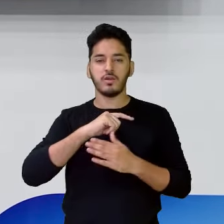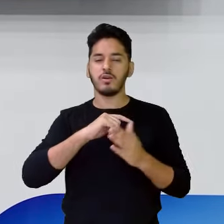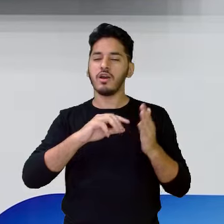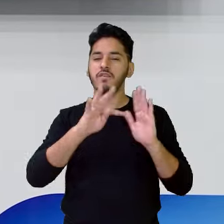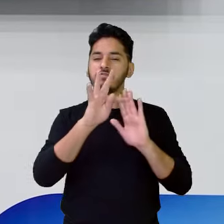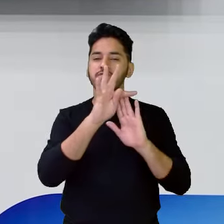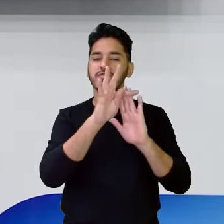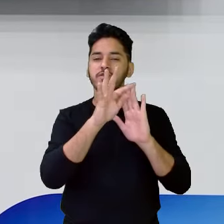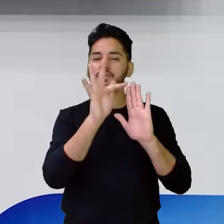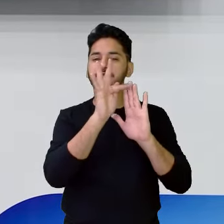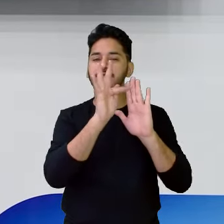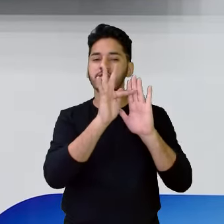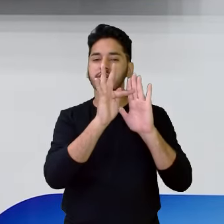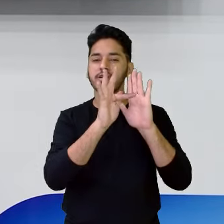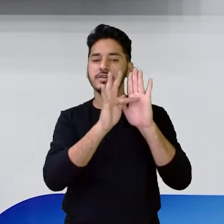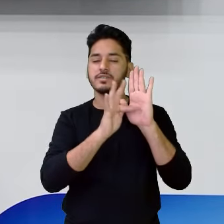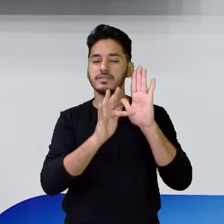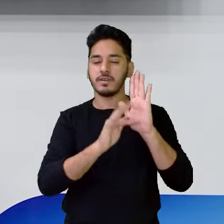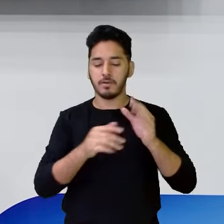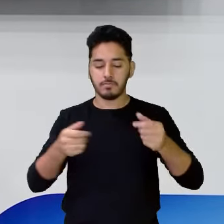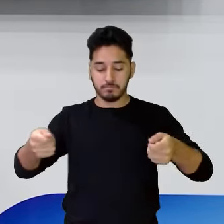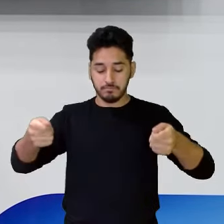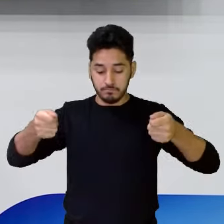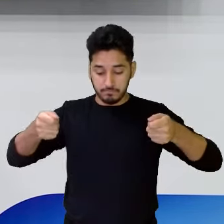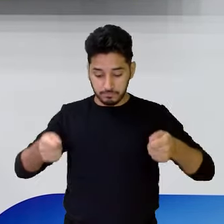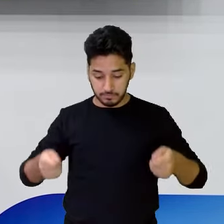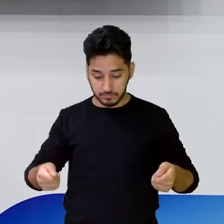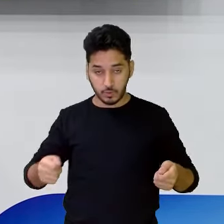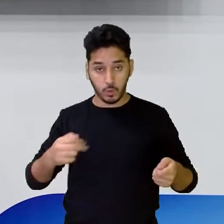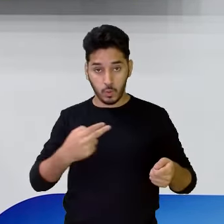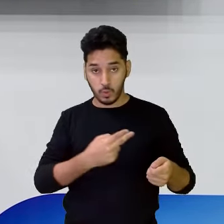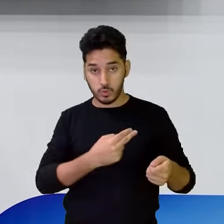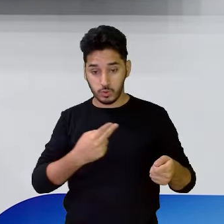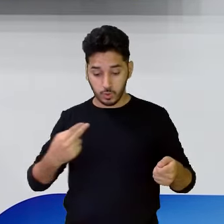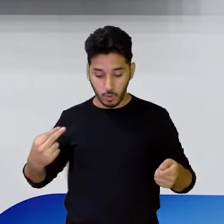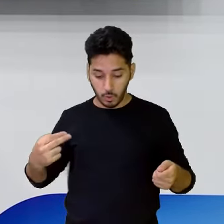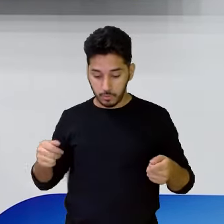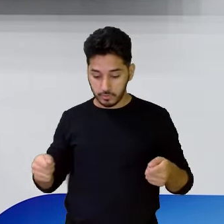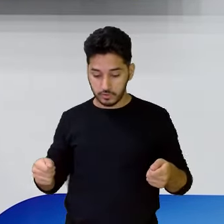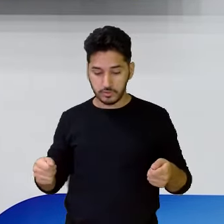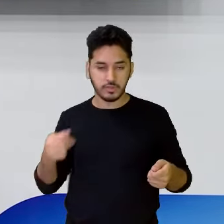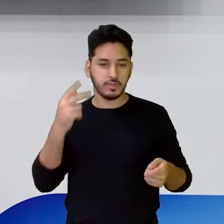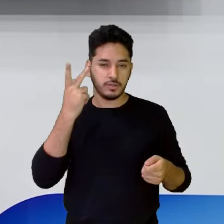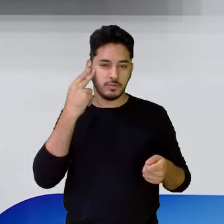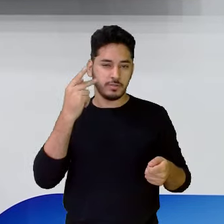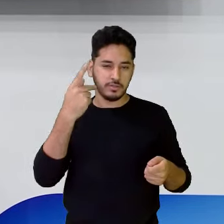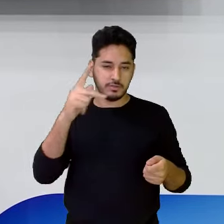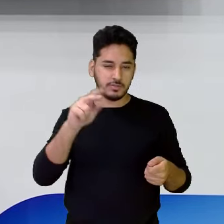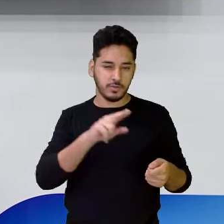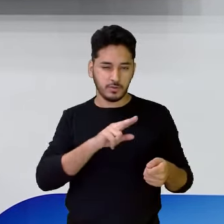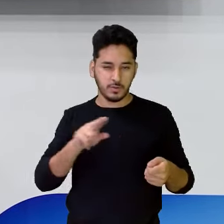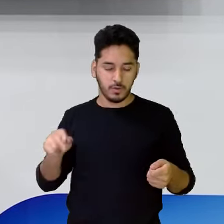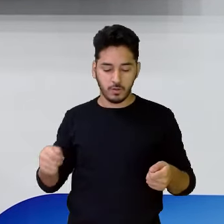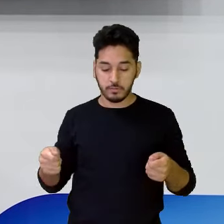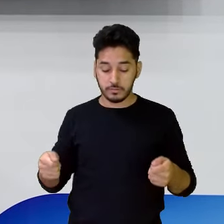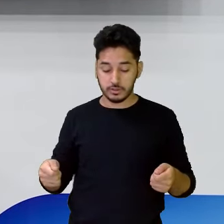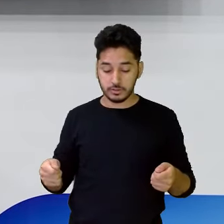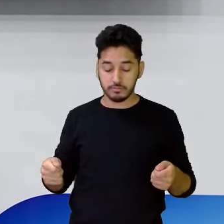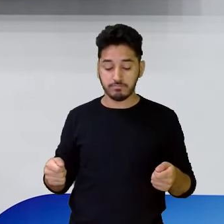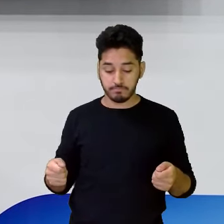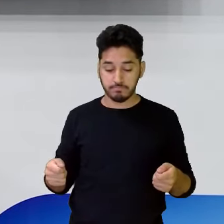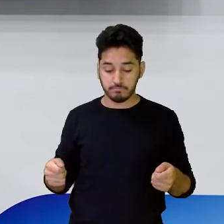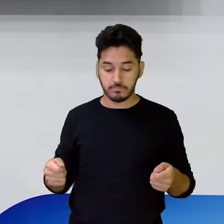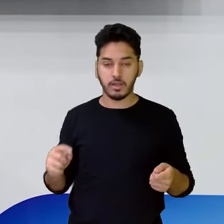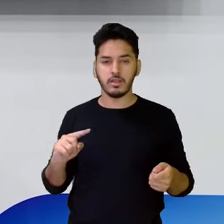professora colocava na mesa com o seu nome. Primeiramente era o seu nome, depois,